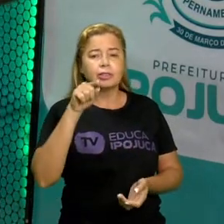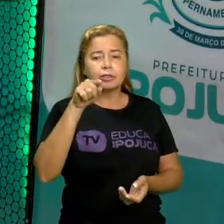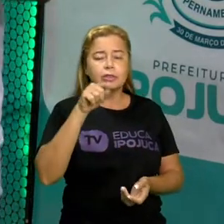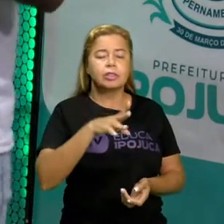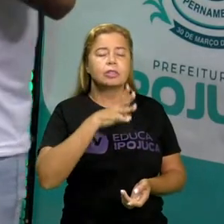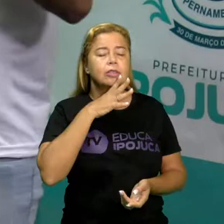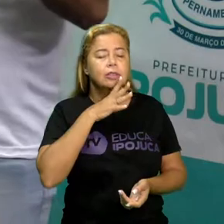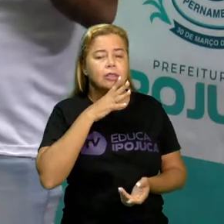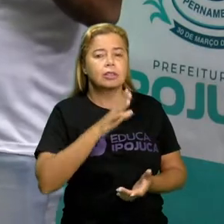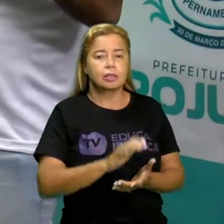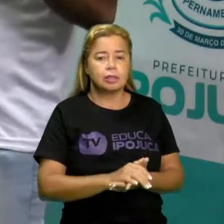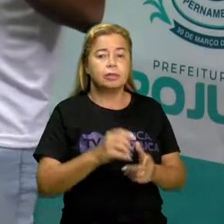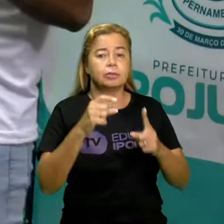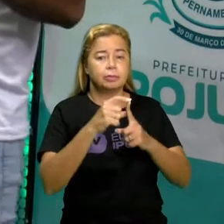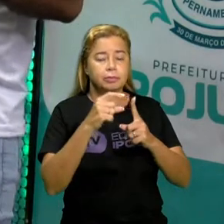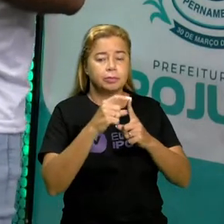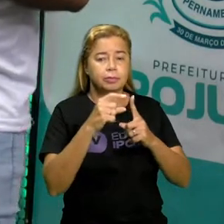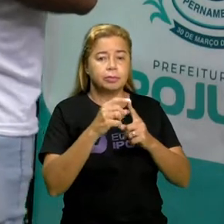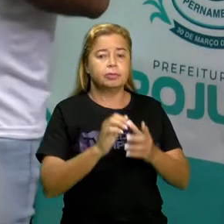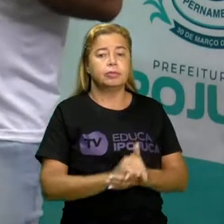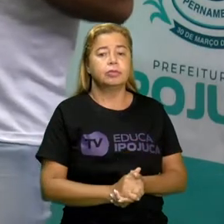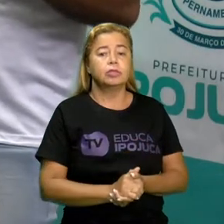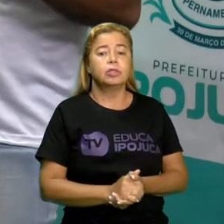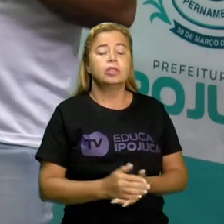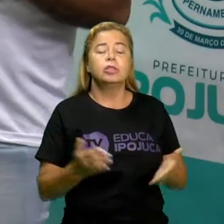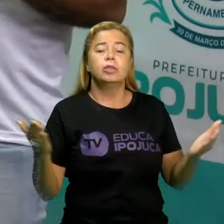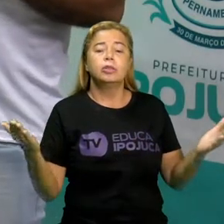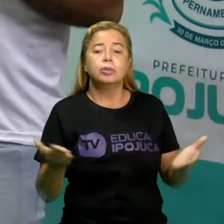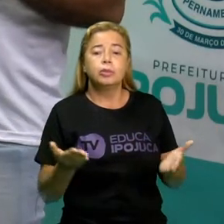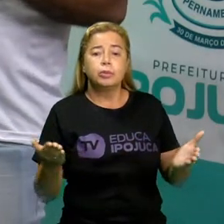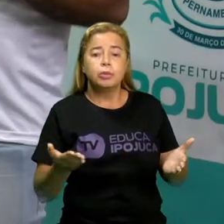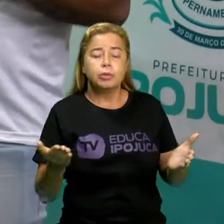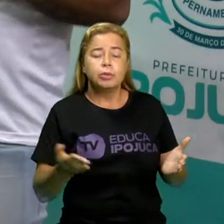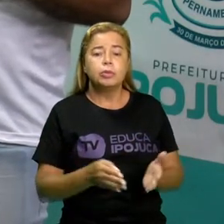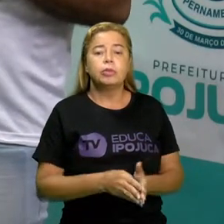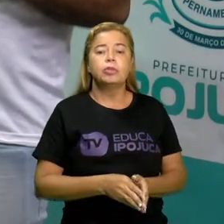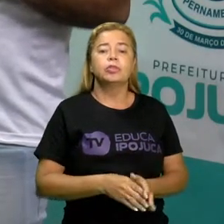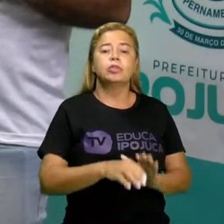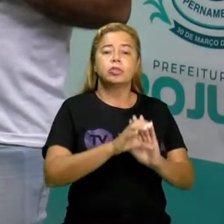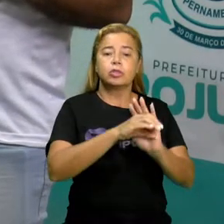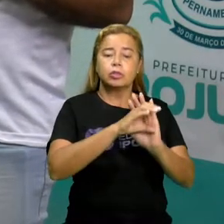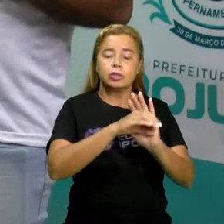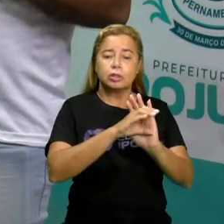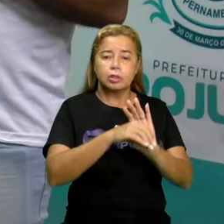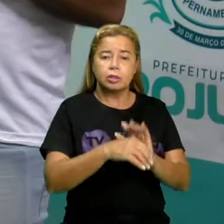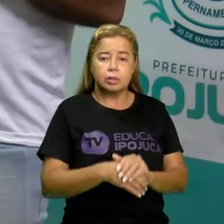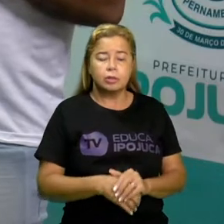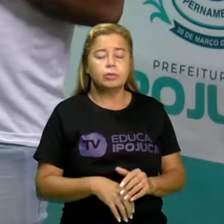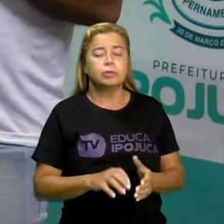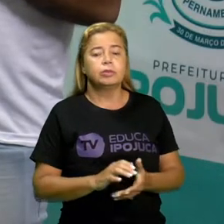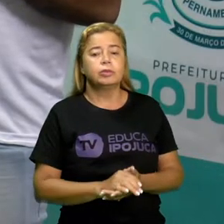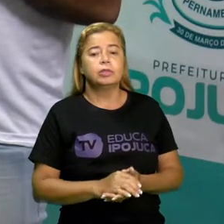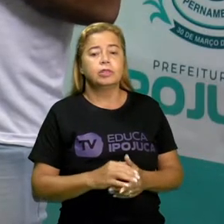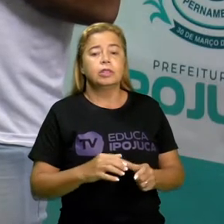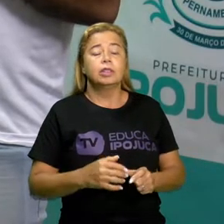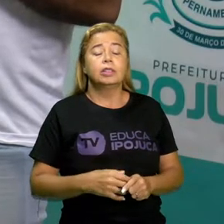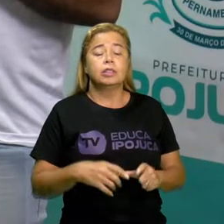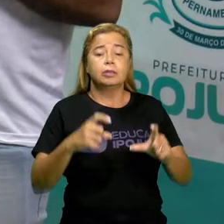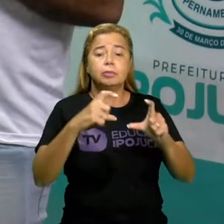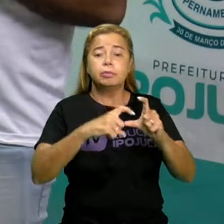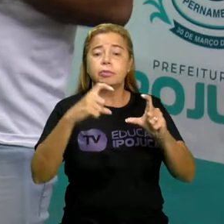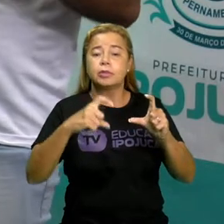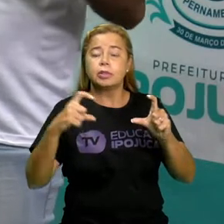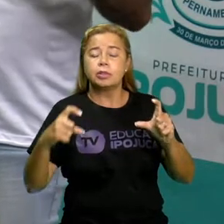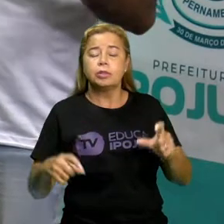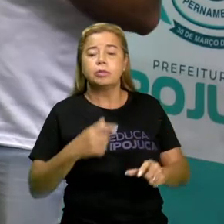palavras. O nosso conteúdo de hoje são os Subject Pronouns, os pronomes sujeitos da